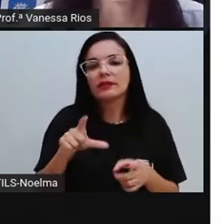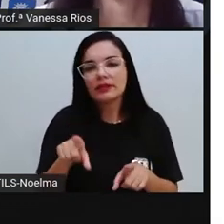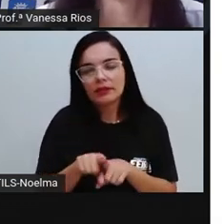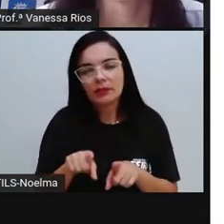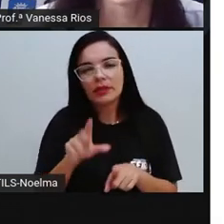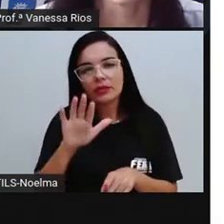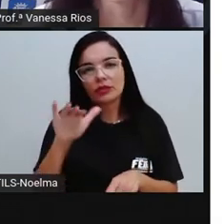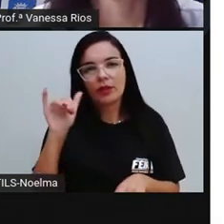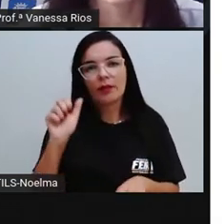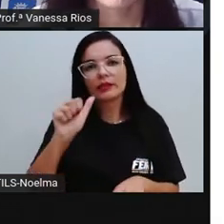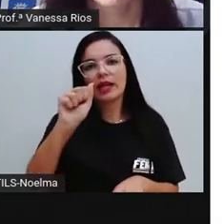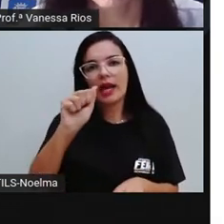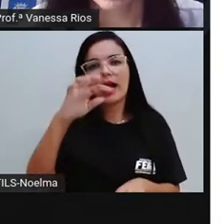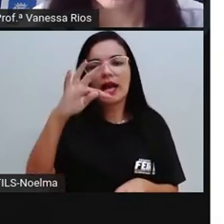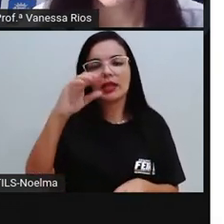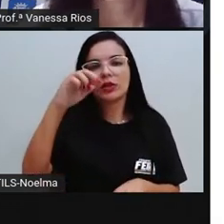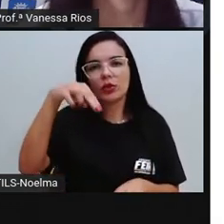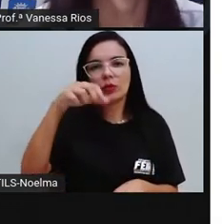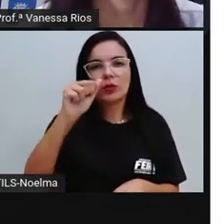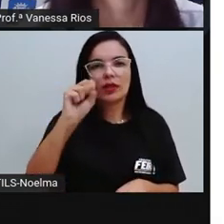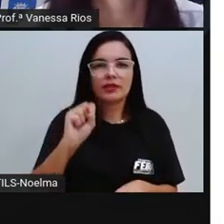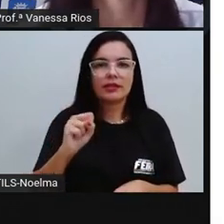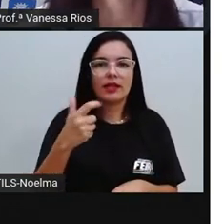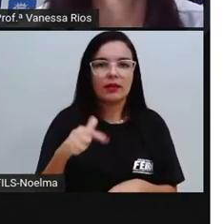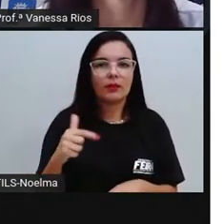elas são as sílabas átonas.